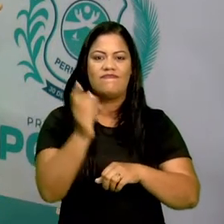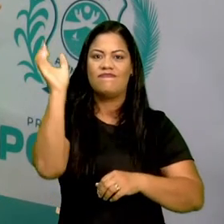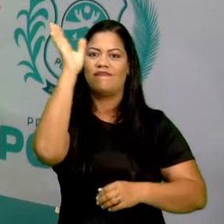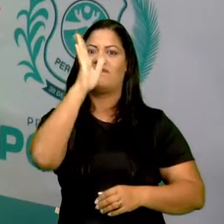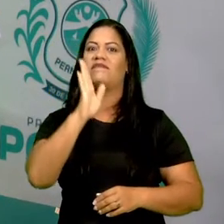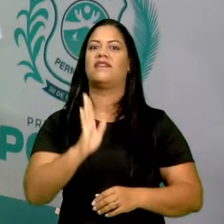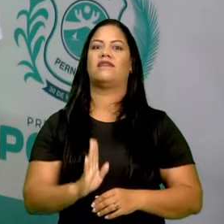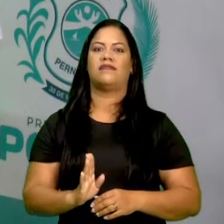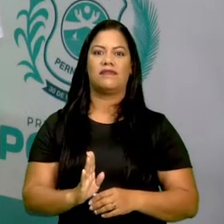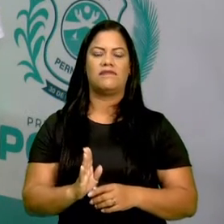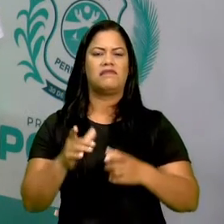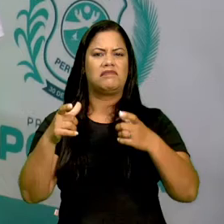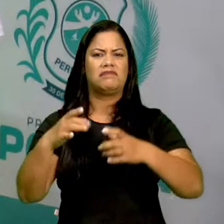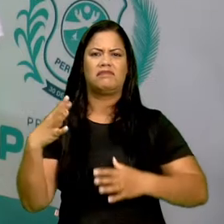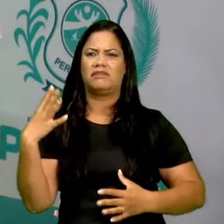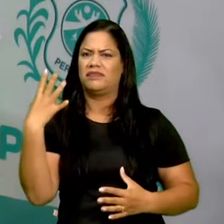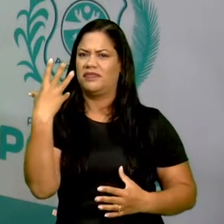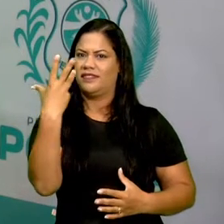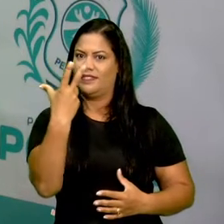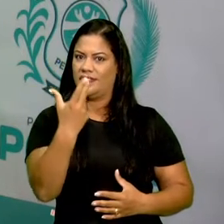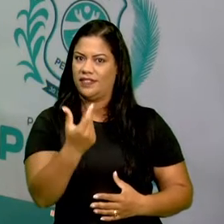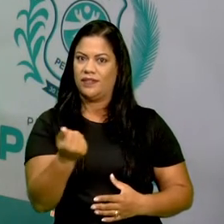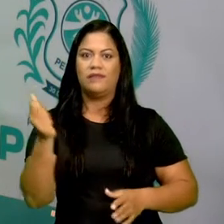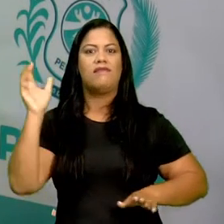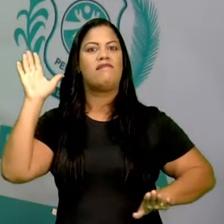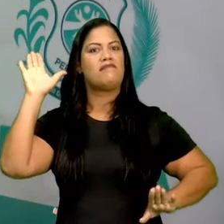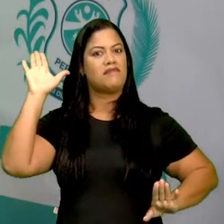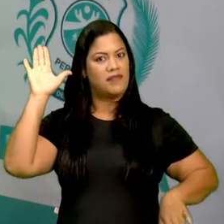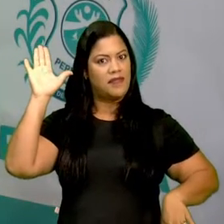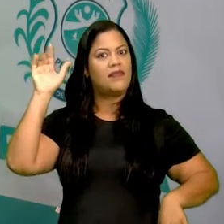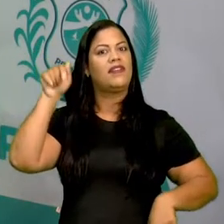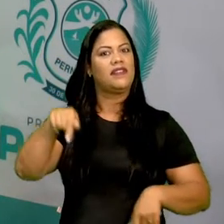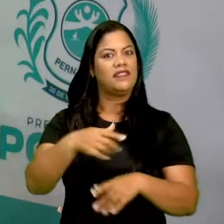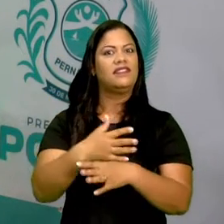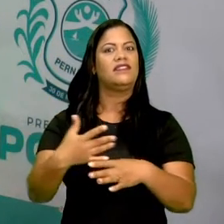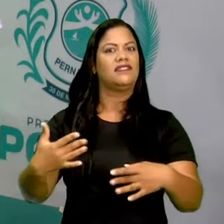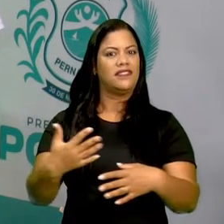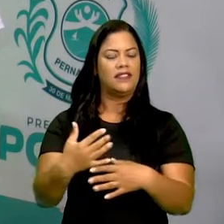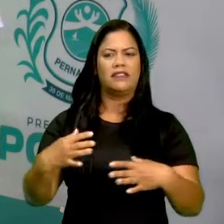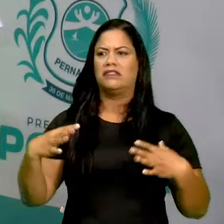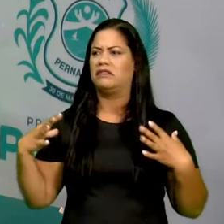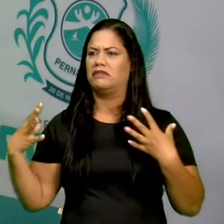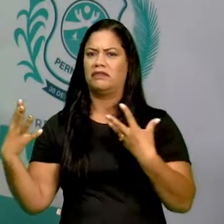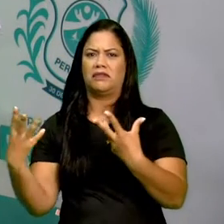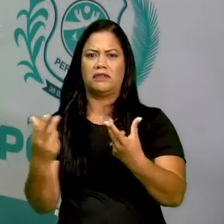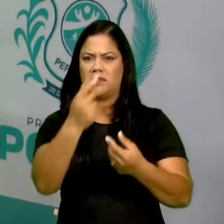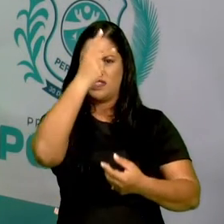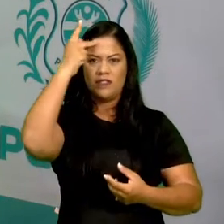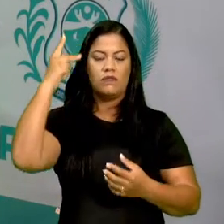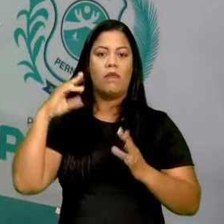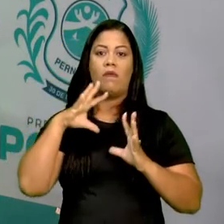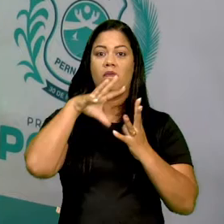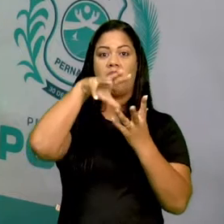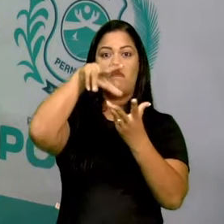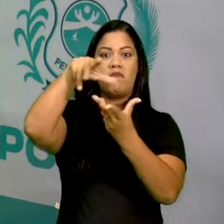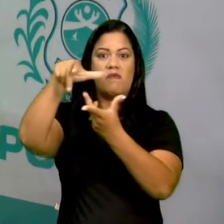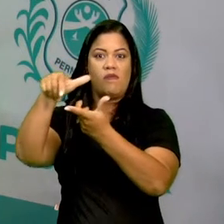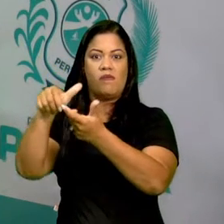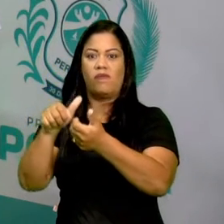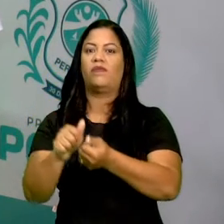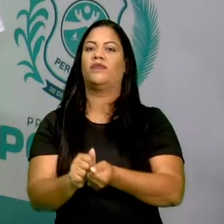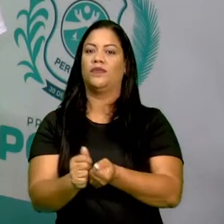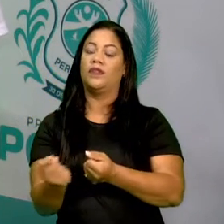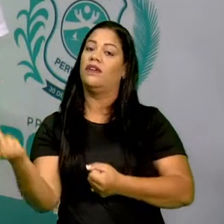maravilhoso. É a Praia de Porto de Galinhas. Todo mundo, pessoas do mundo inteiro, sabia?